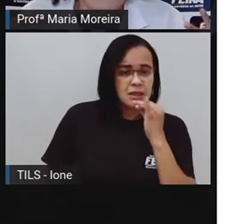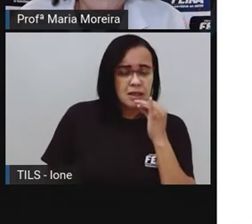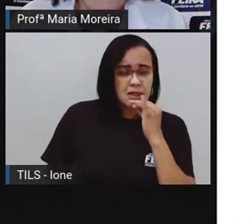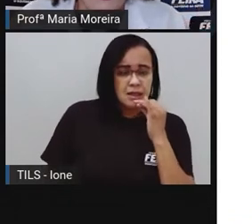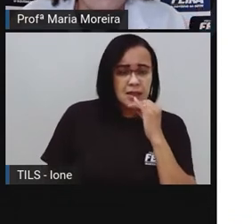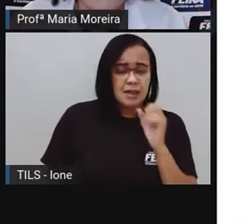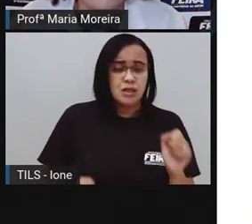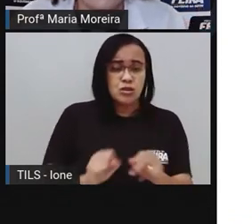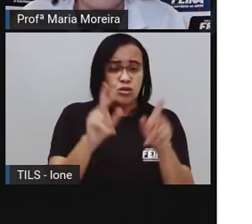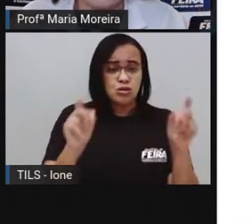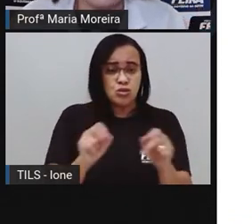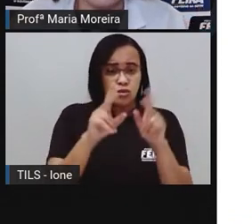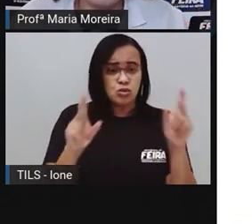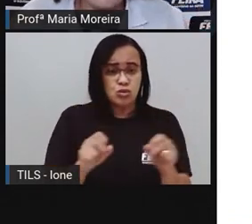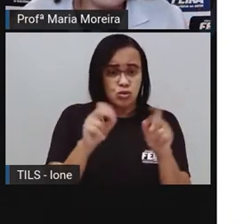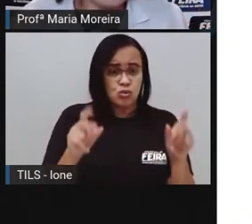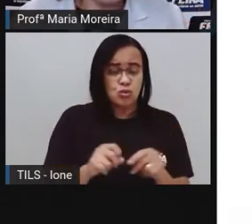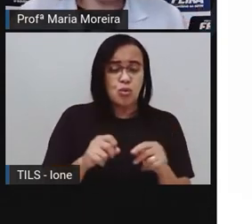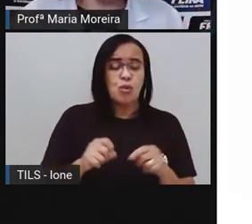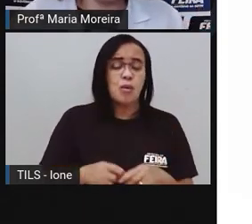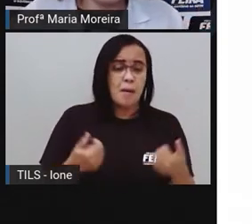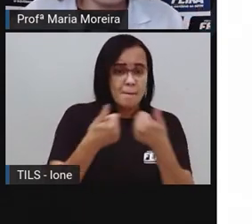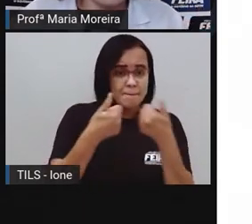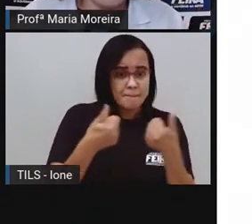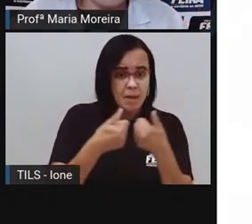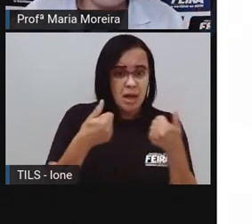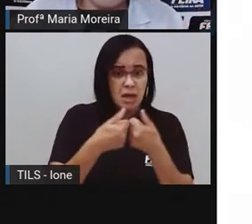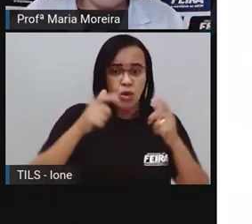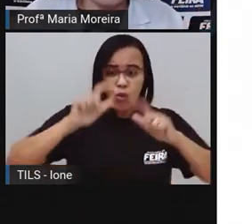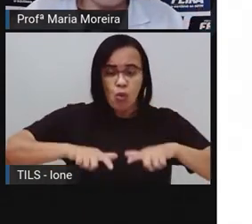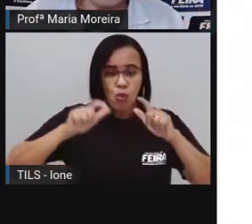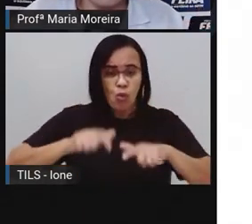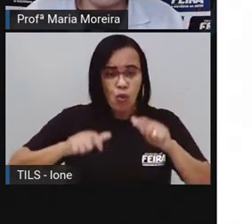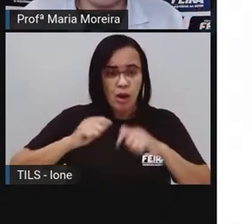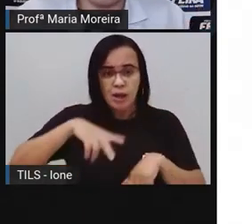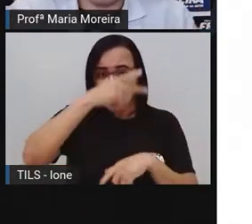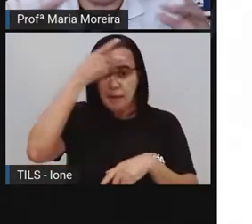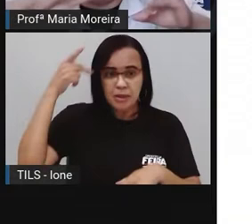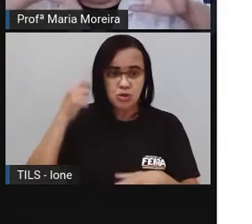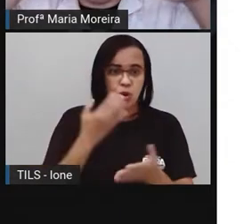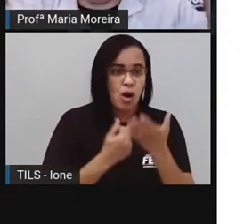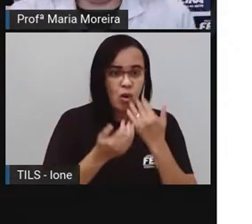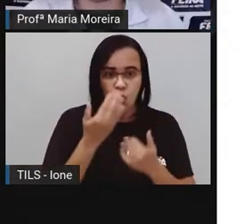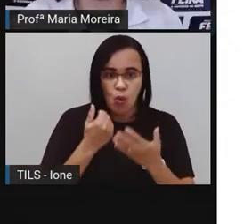quando você chega bem perto da praça de alimentação, está todo mundo conversando ao mesmo tempo, parece um formigueiro.